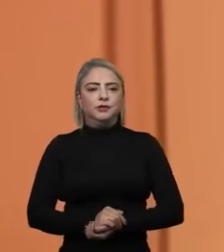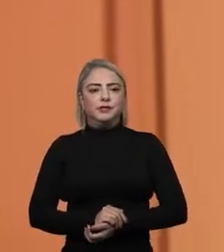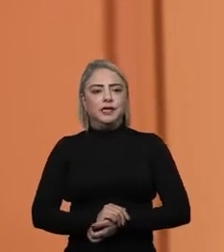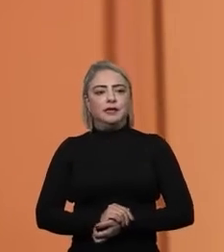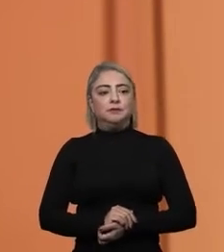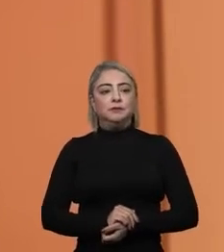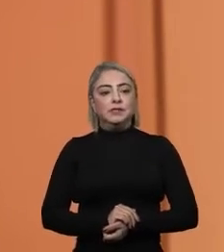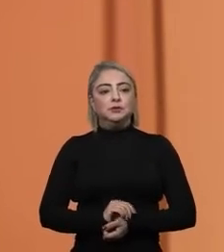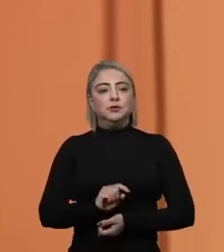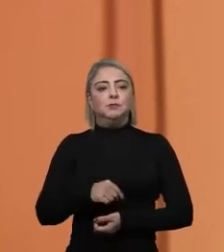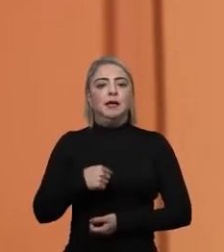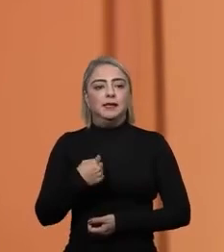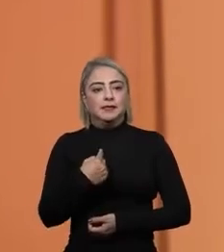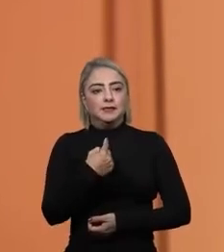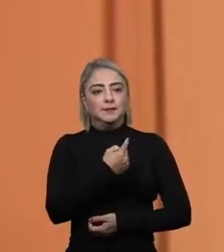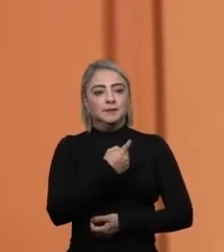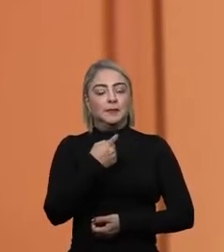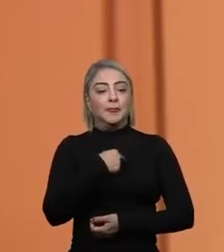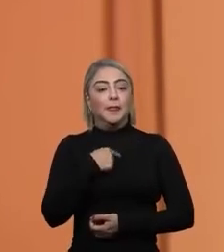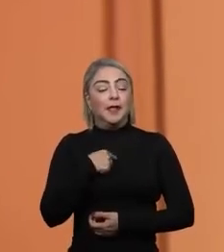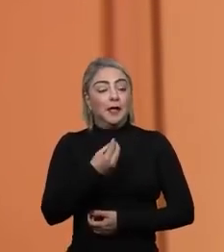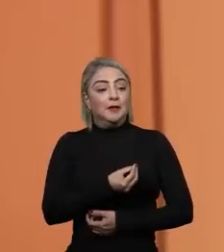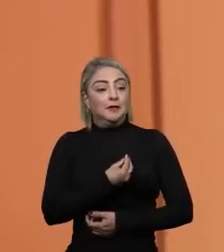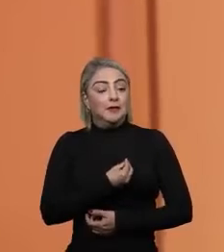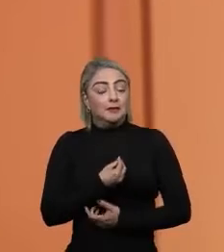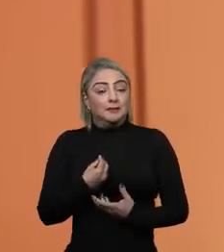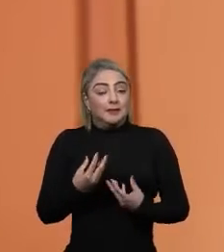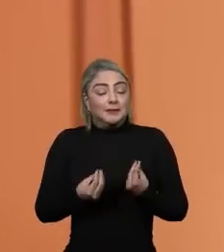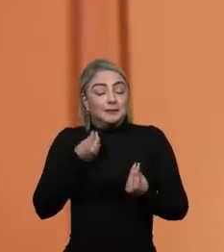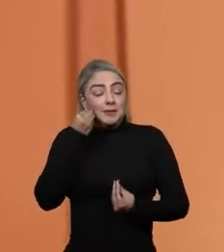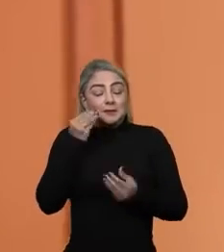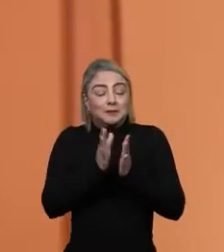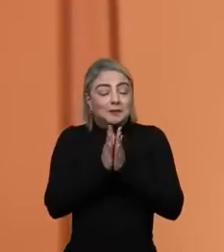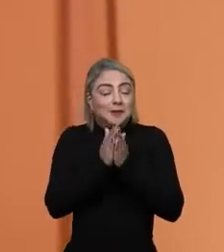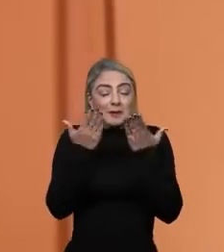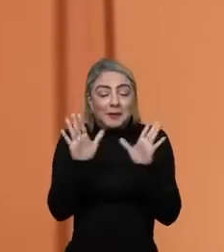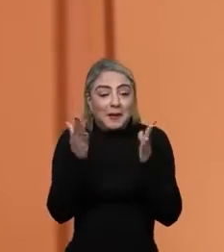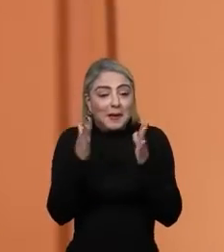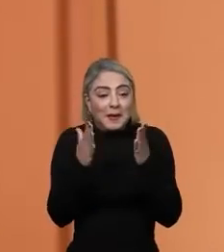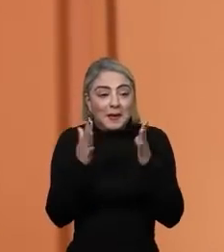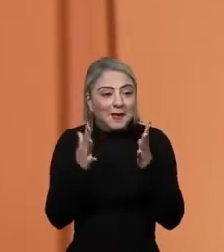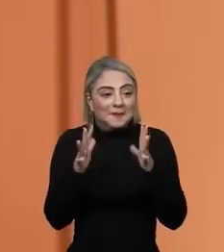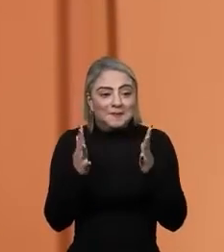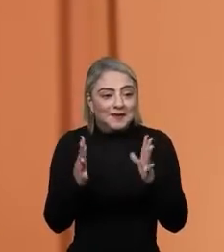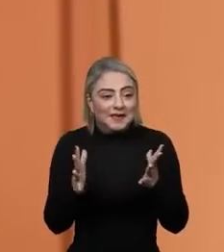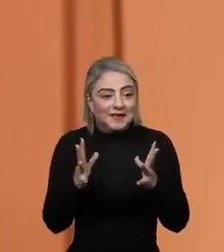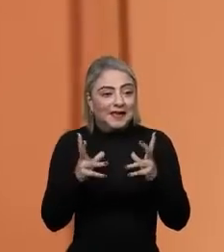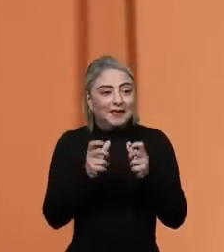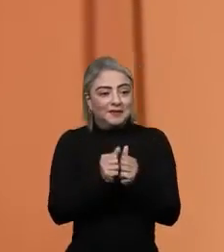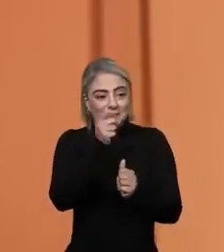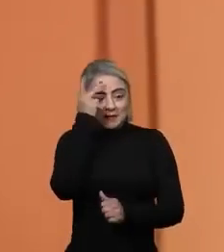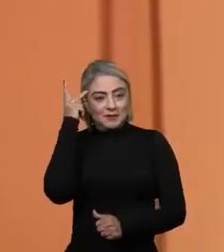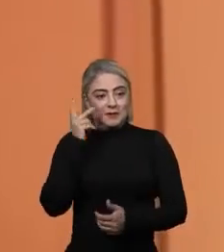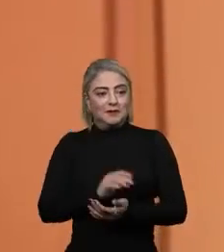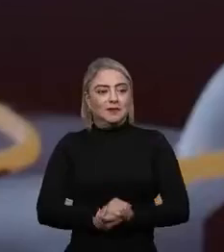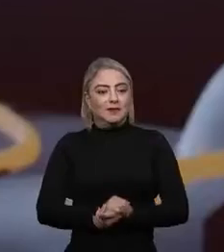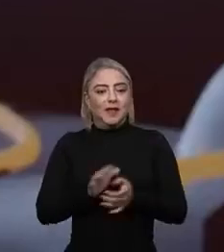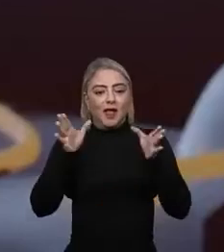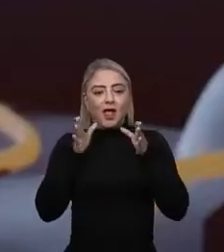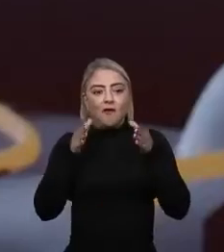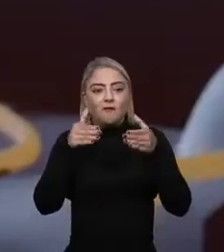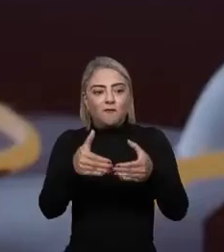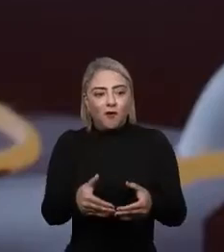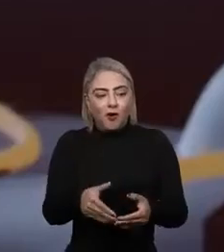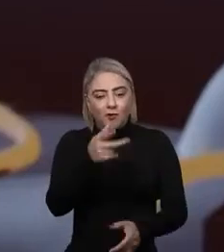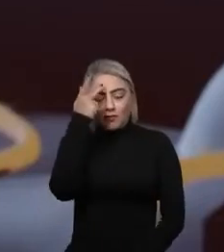principalmente, que estamos vivendo, acho que é sensacional, parabéns. Parabéns a você e todos que participaram. Foco no usuário